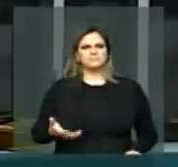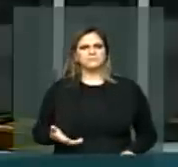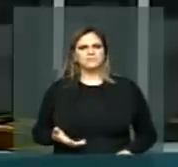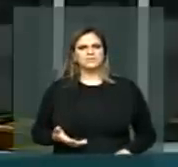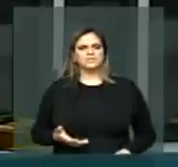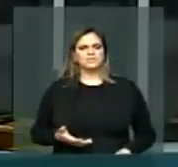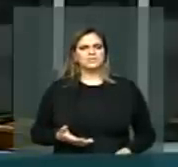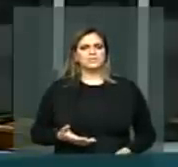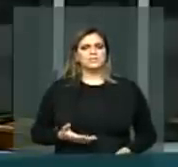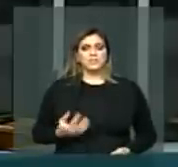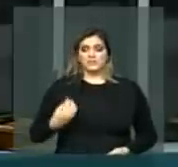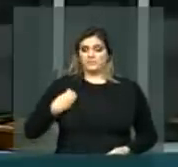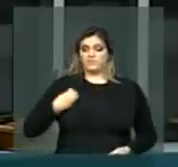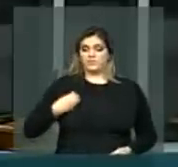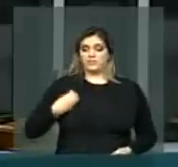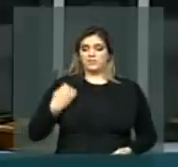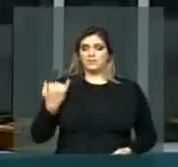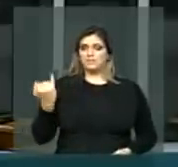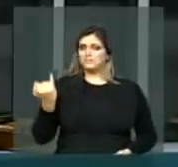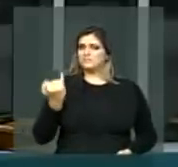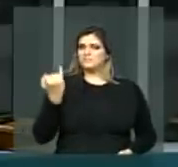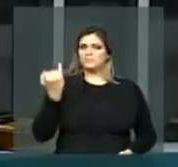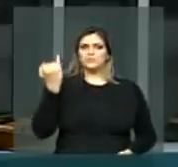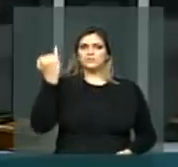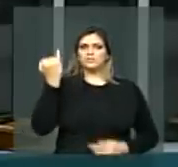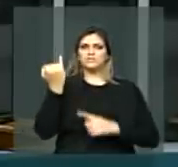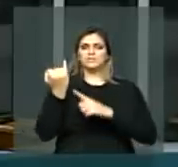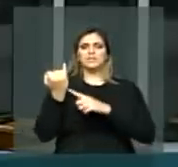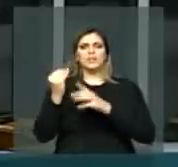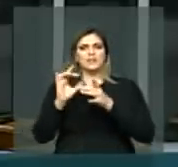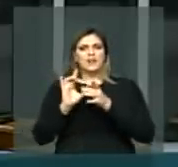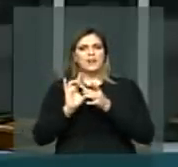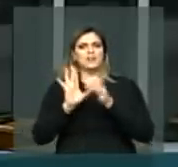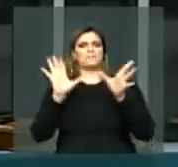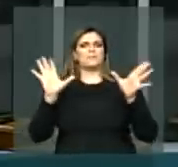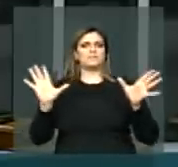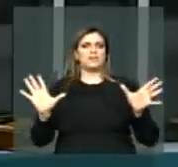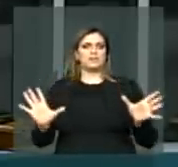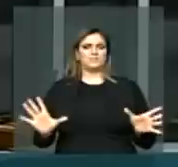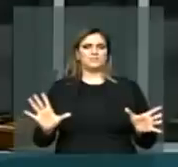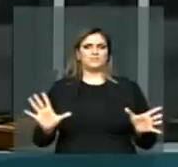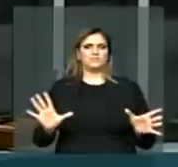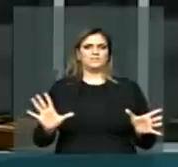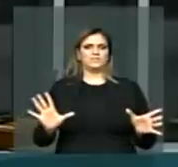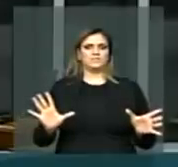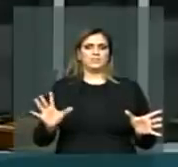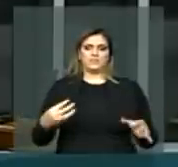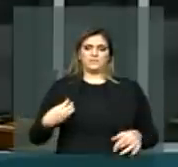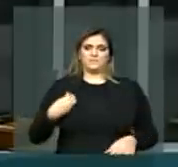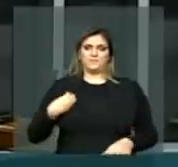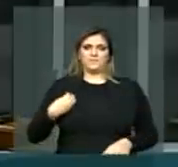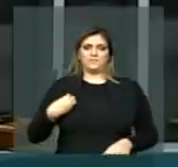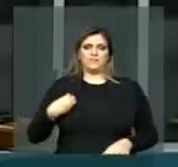tratando, é o bem da liberdade, que depois da vida,